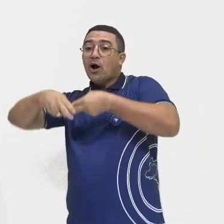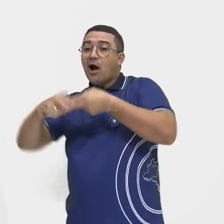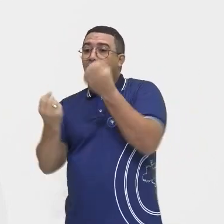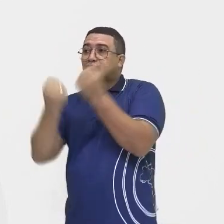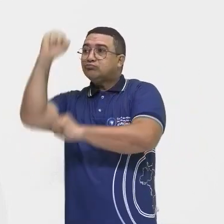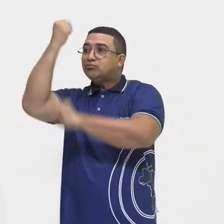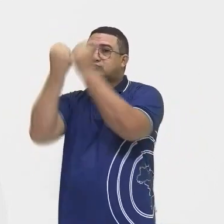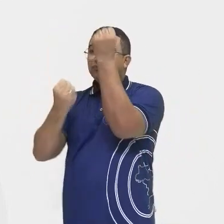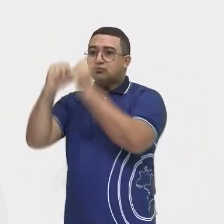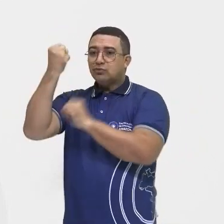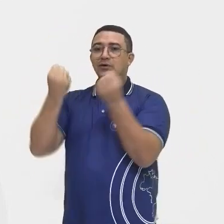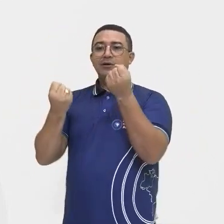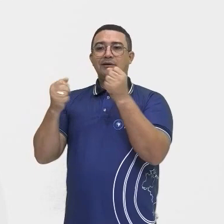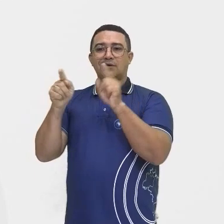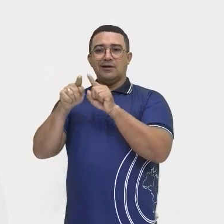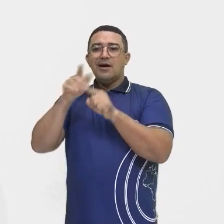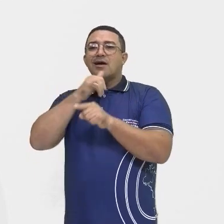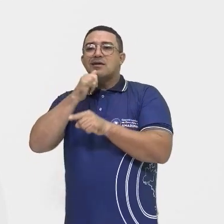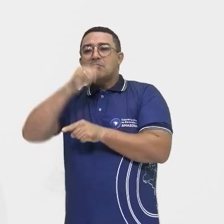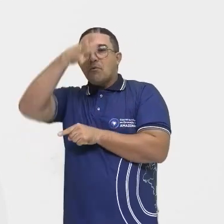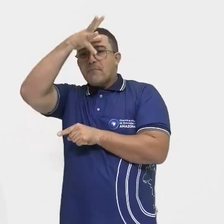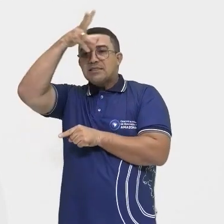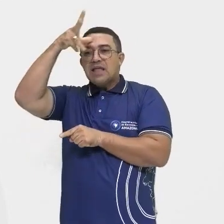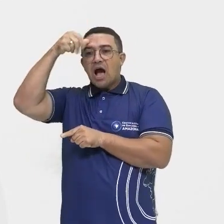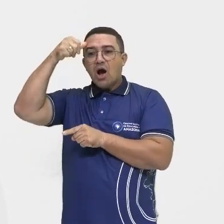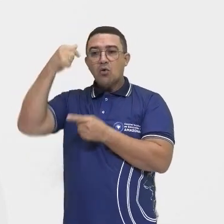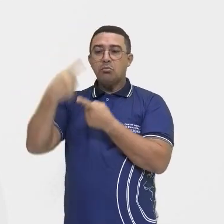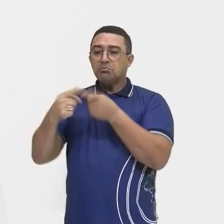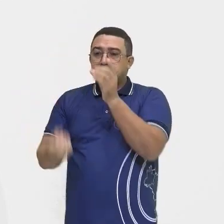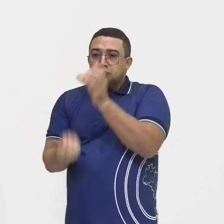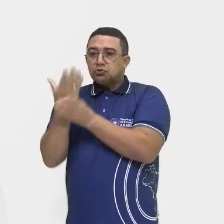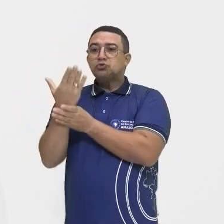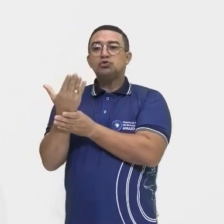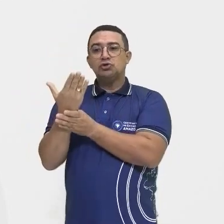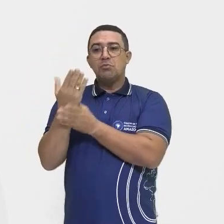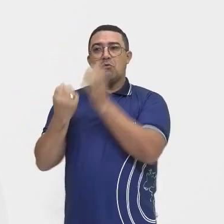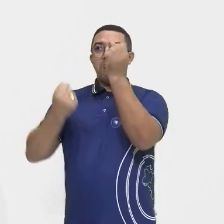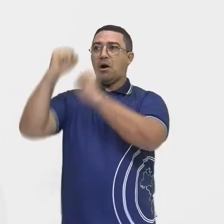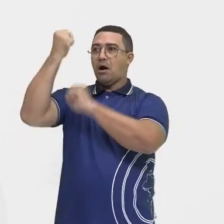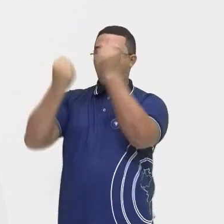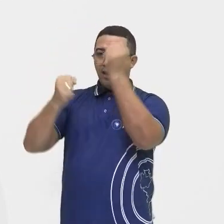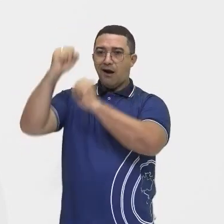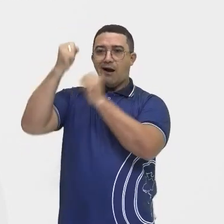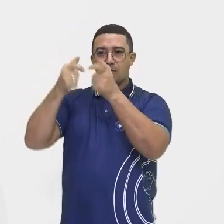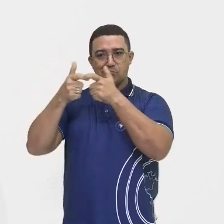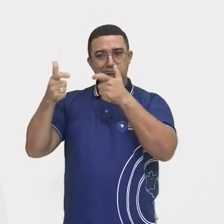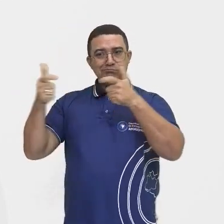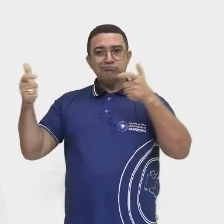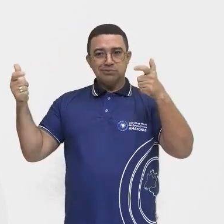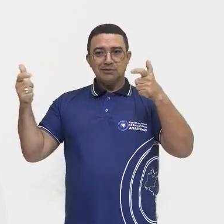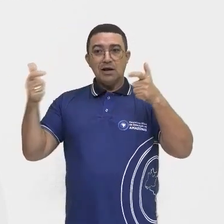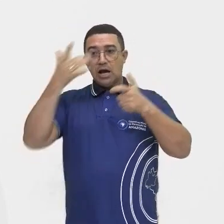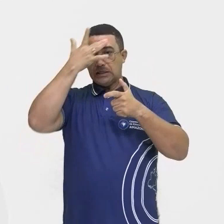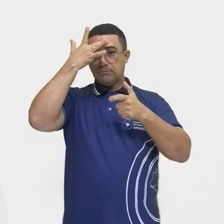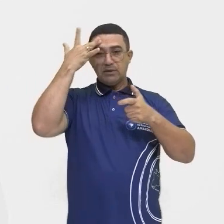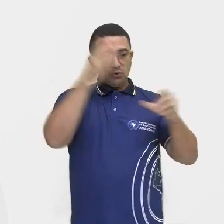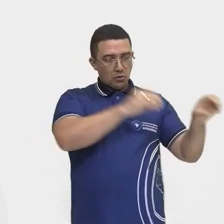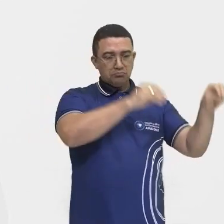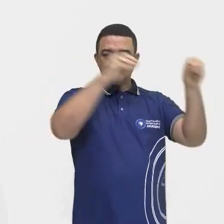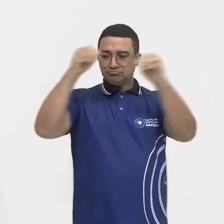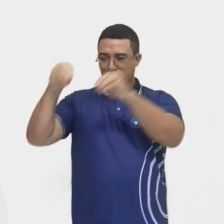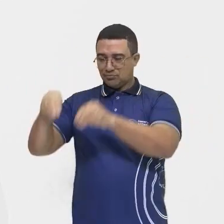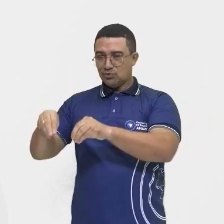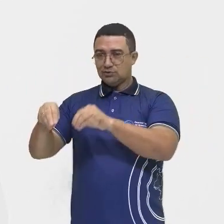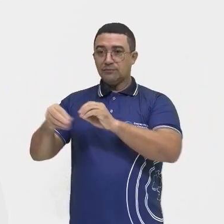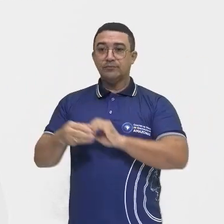no caso da cidade de Manaus, né? Com o surgimento, aí a chegada das empresas para o polo industrial. E nisso, a